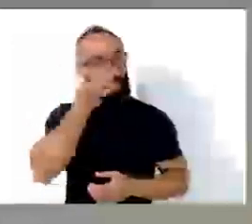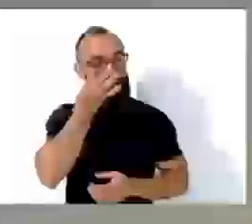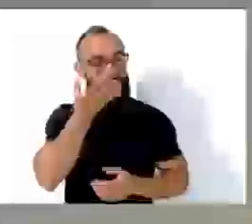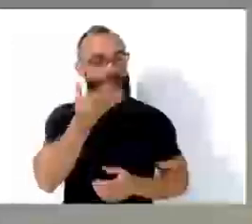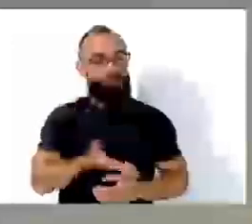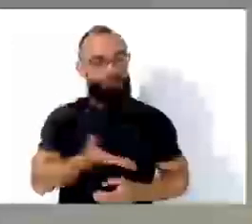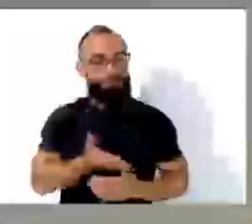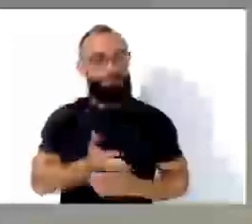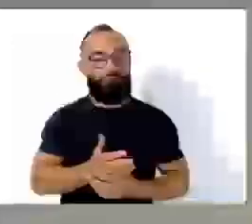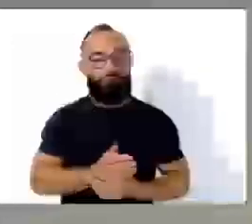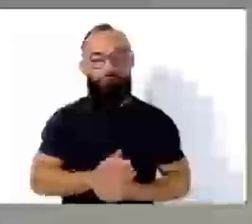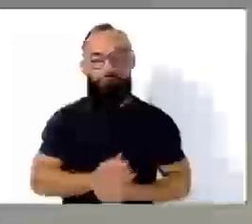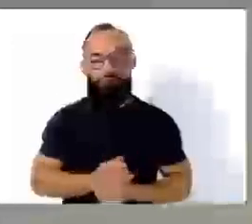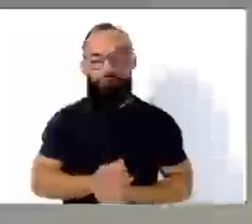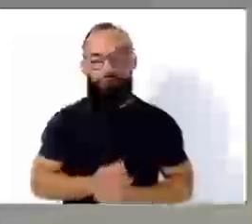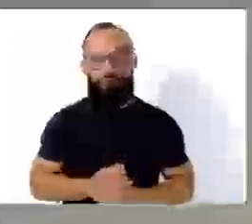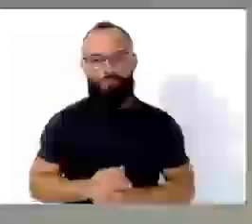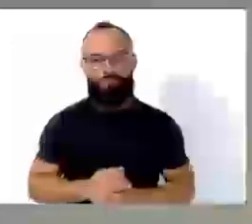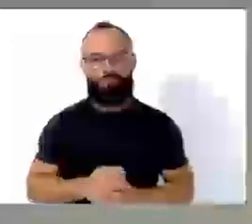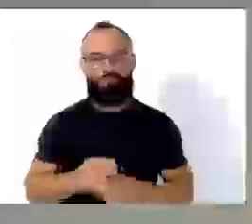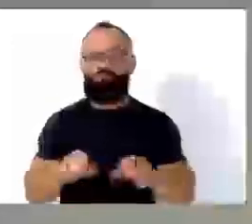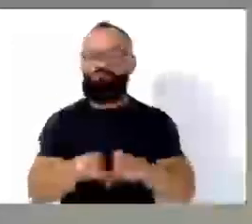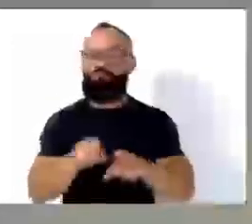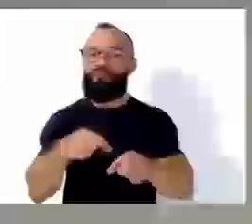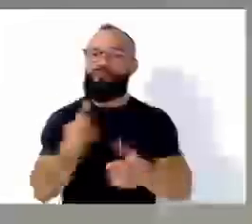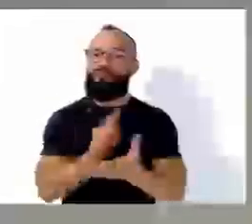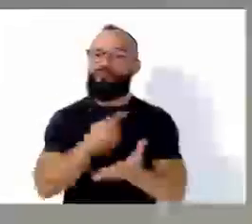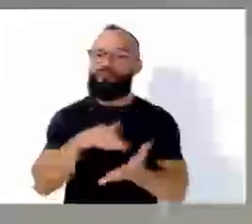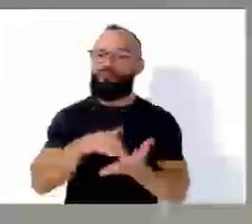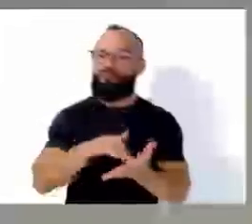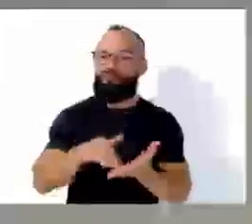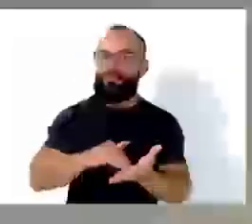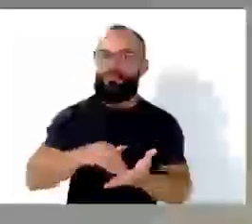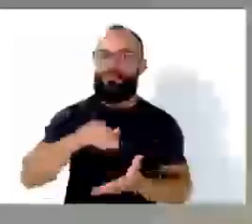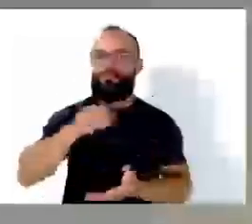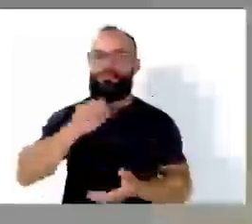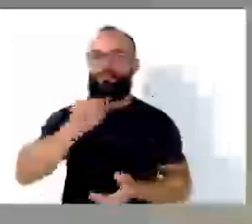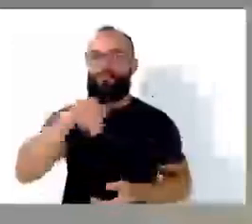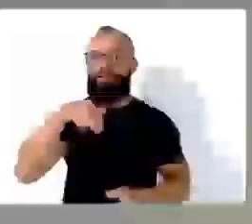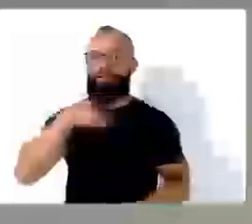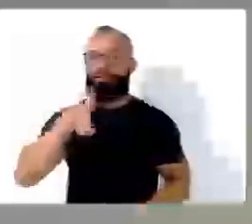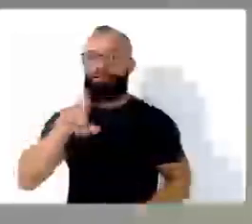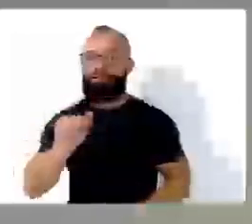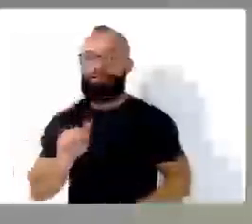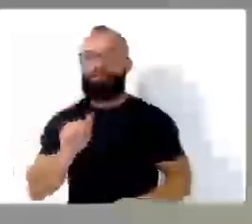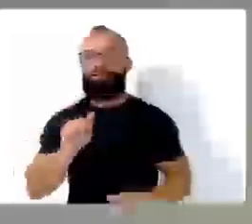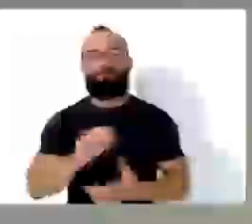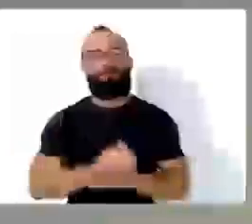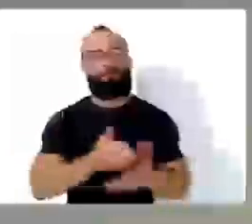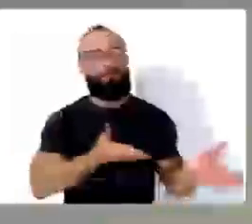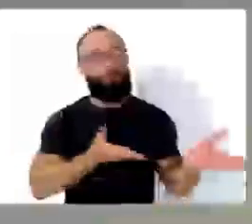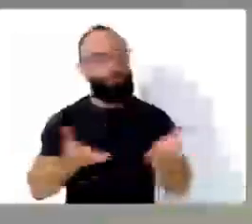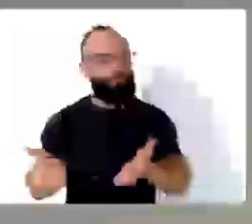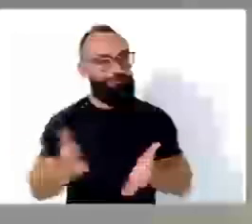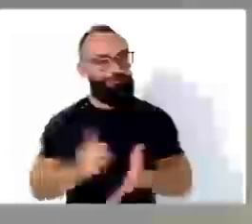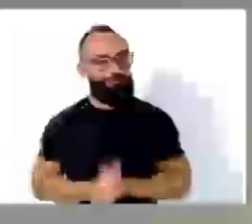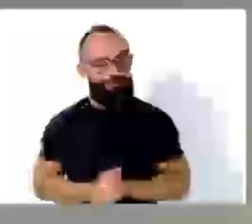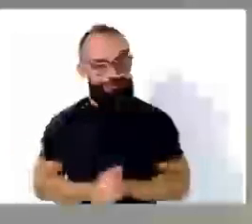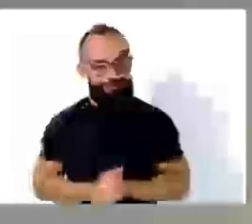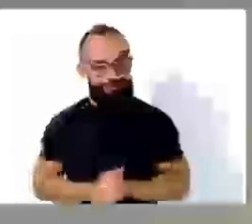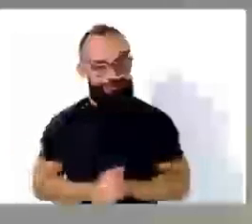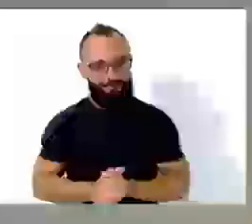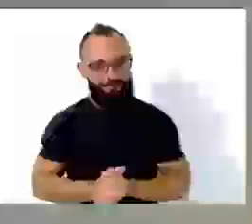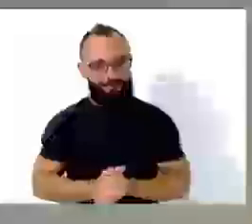frequentador assílio das nossas sessões. Nossa secretária Amanda, seja bem-vinda. Amanda, hoje eu não te mandei nenhuma buchinha ainda, Mas quem sabe até